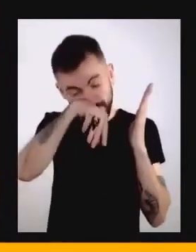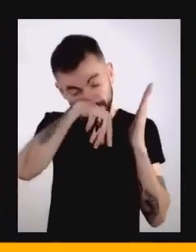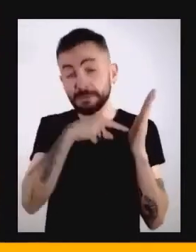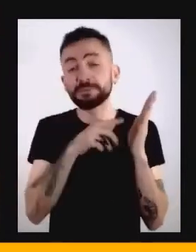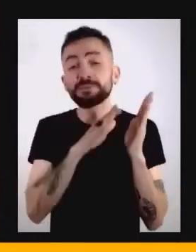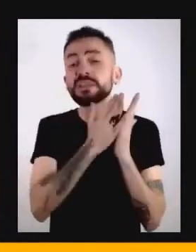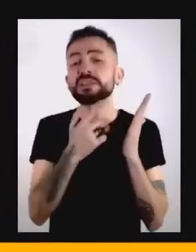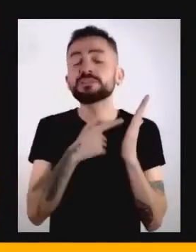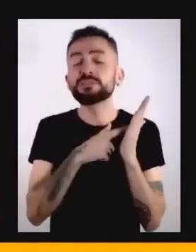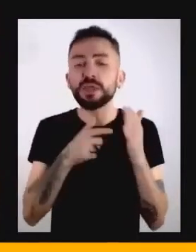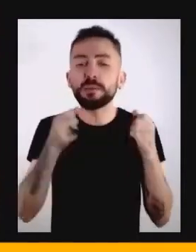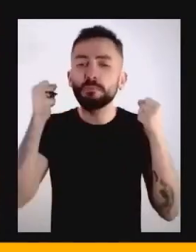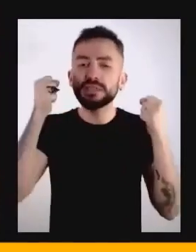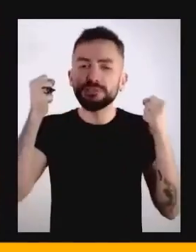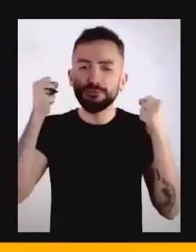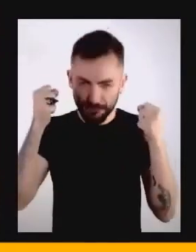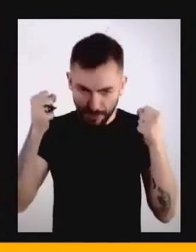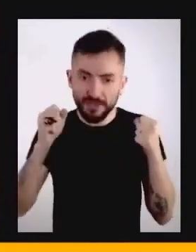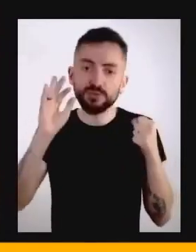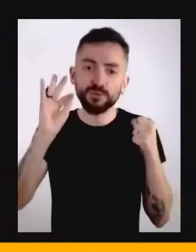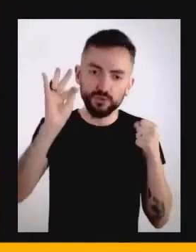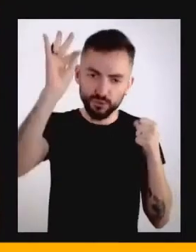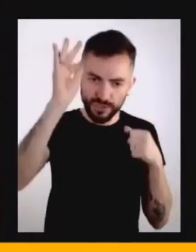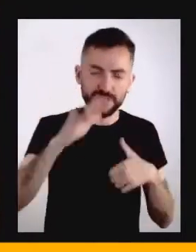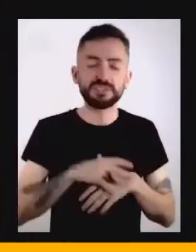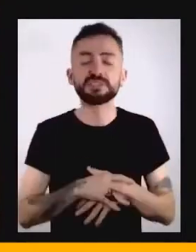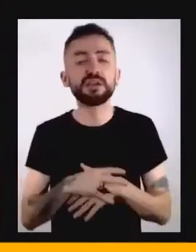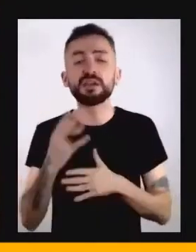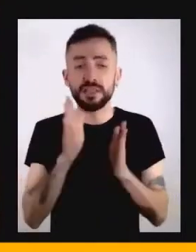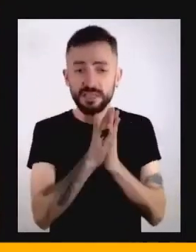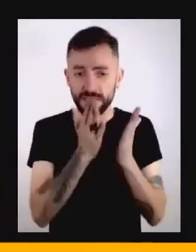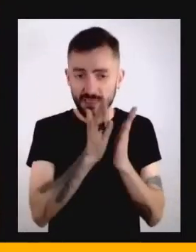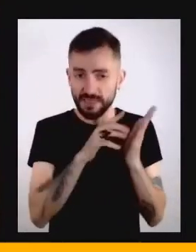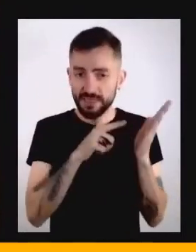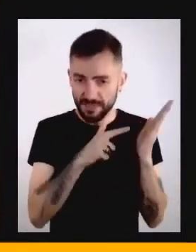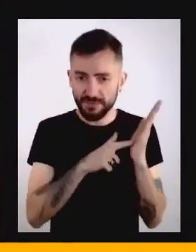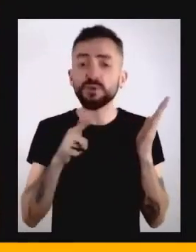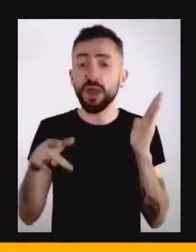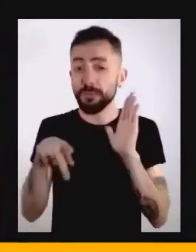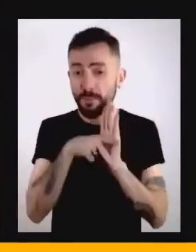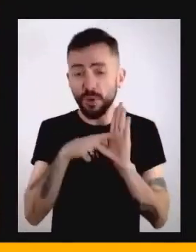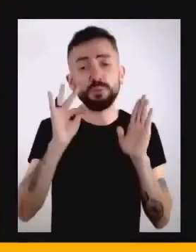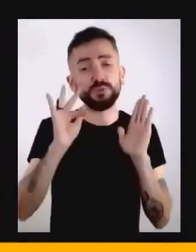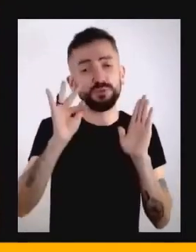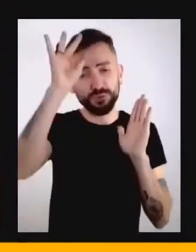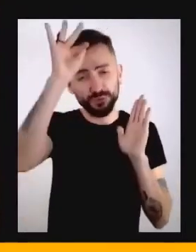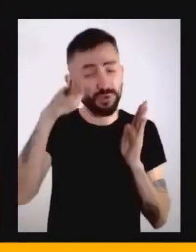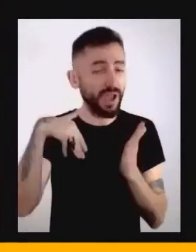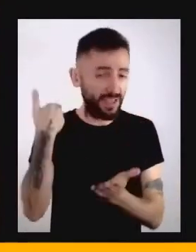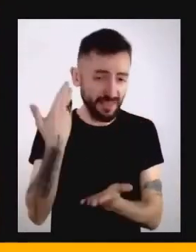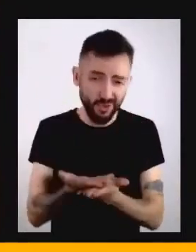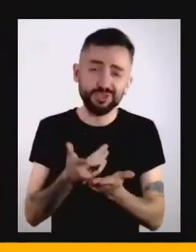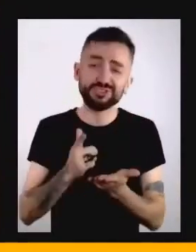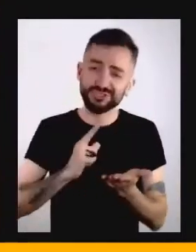Futurista. E nesse livro, falando desse cenário de futuro, que é algo que a gente escuta muito falar até hoje, ele clamava